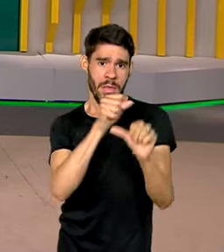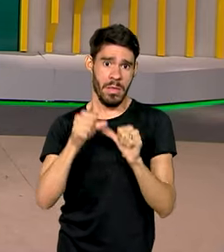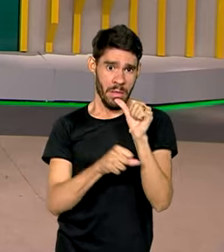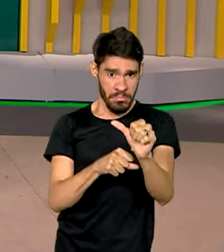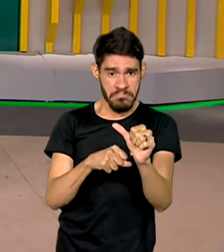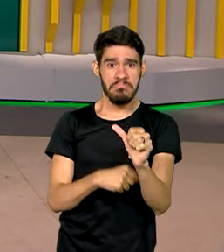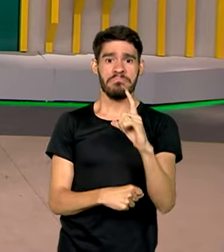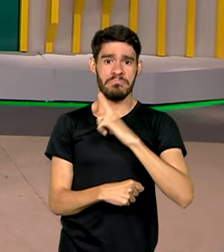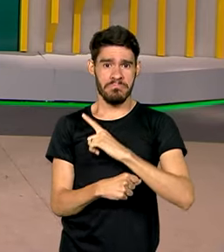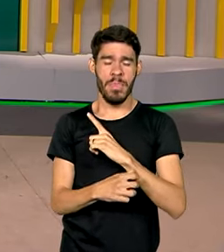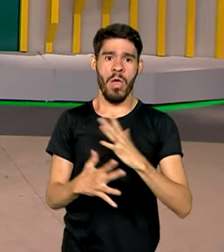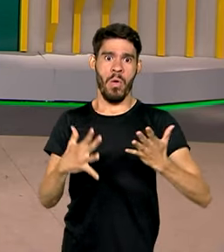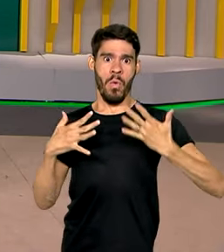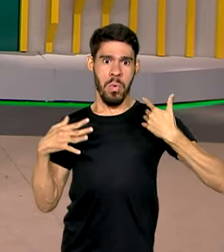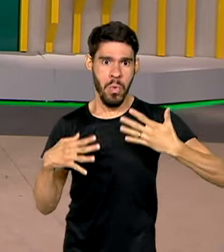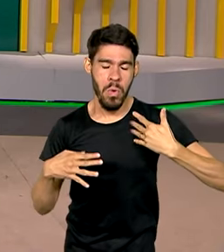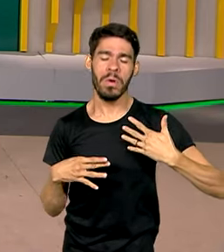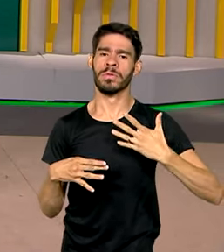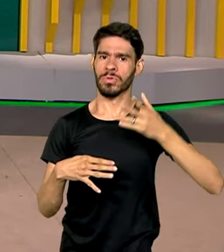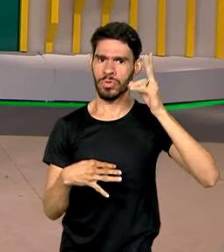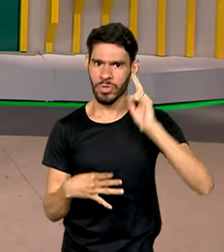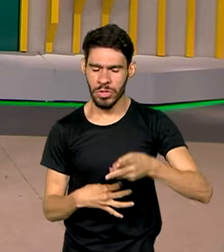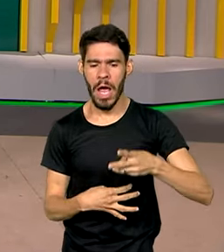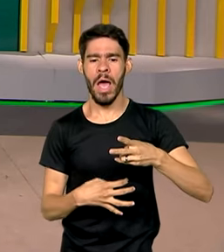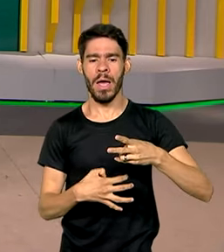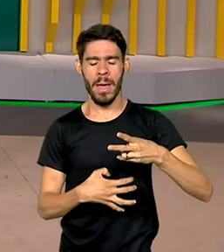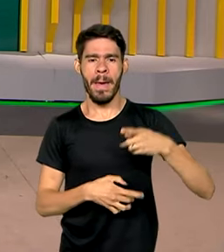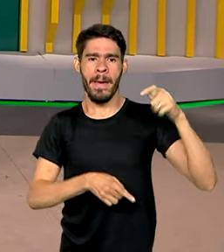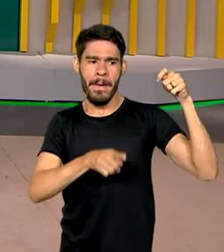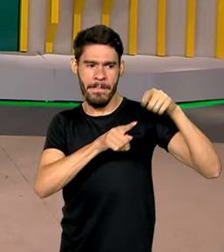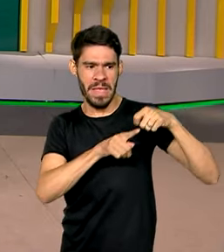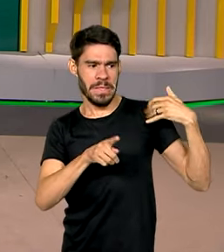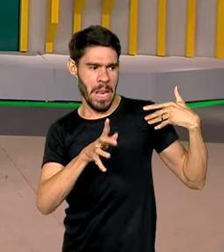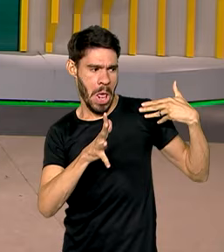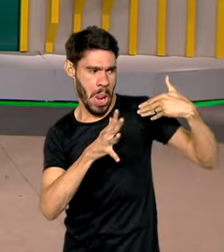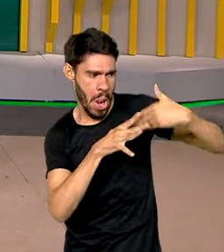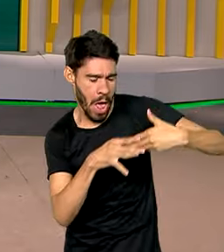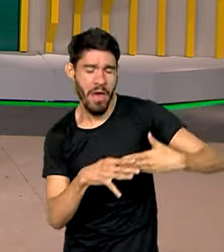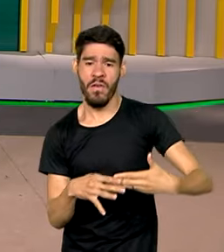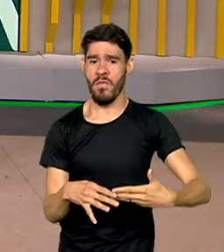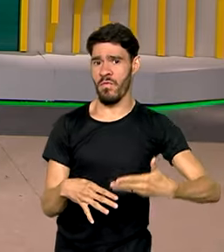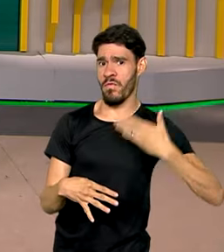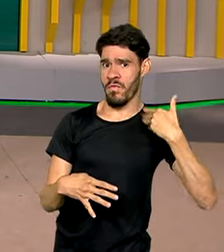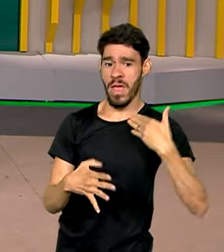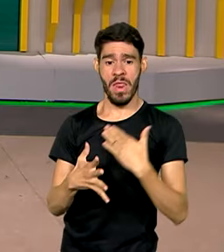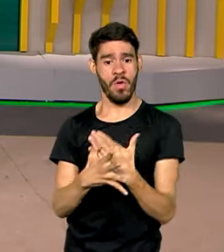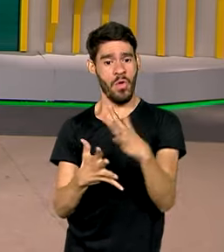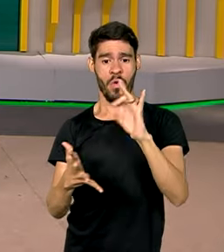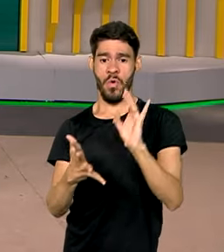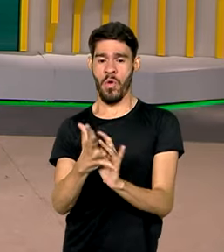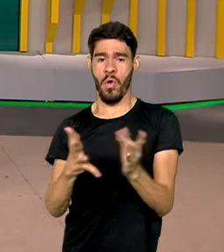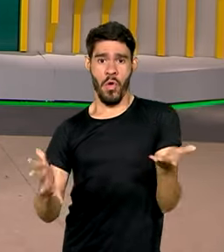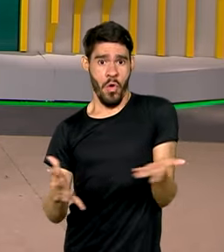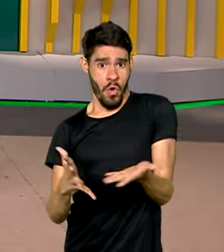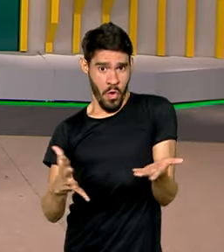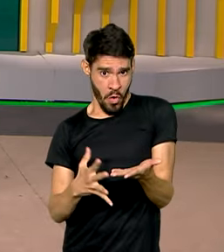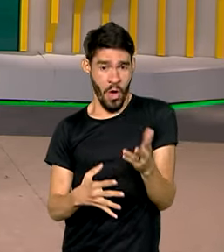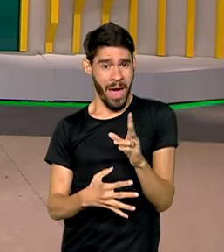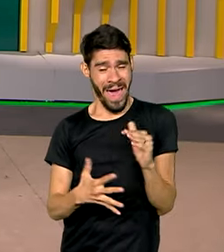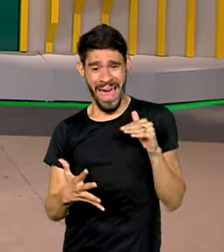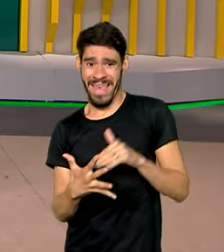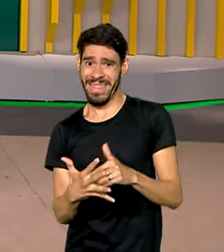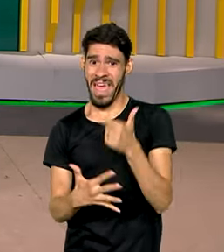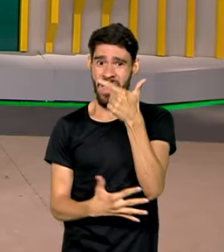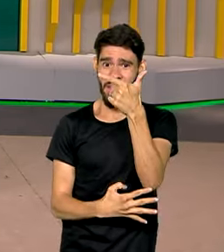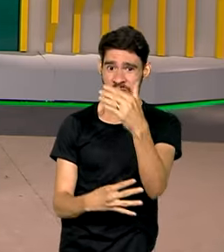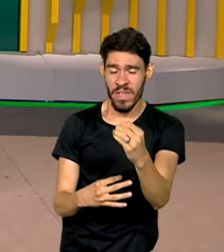Apesar das ondas de calor que já enfrentamos nos últimos meses, Ana, o verão mesmo começou oficialmente hoje e vai até